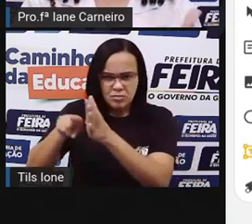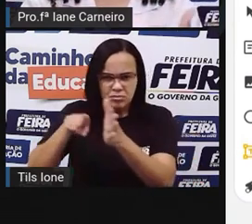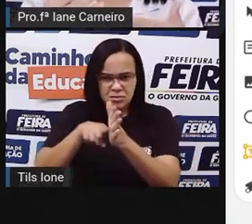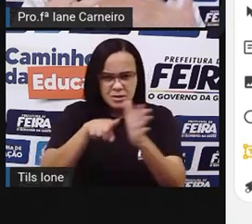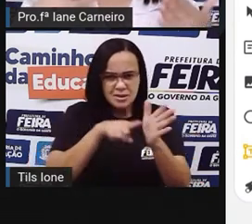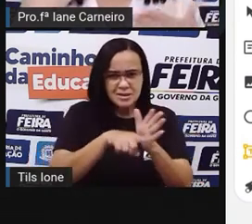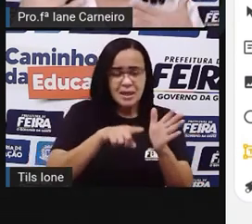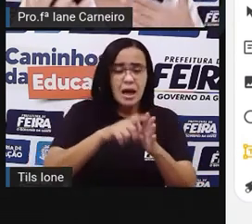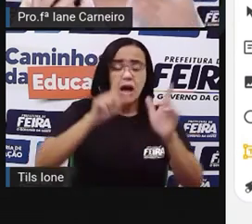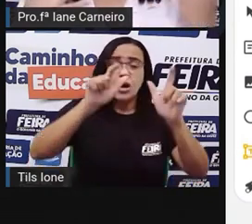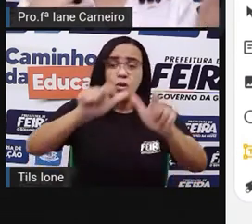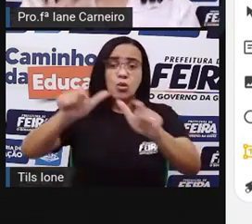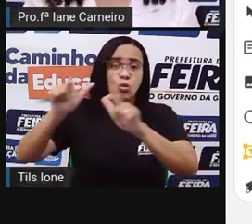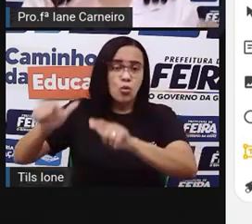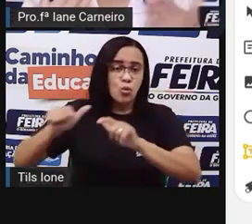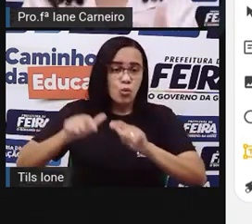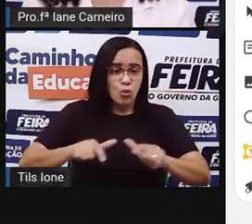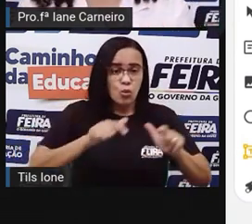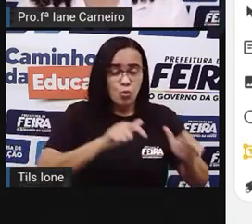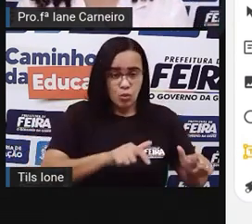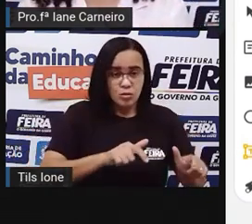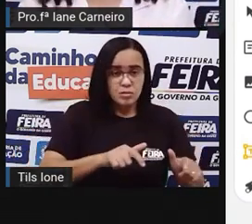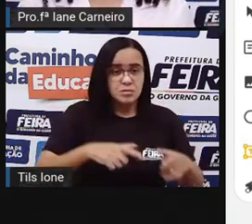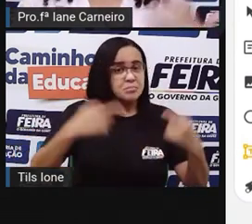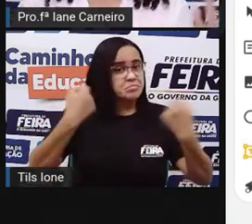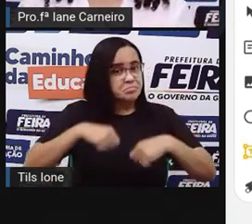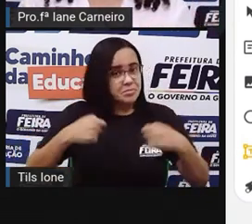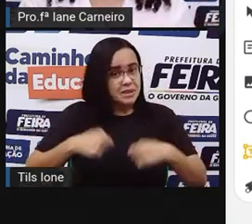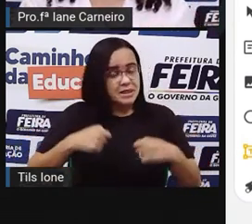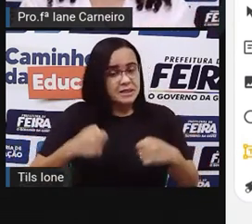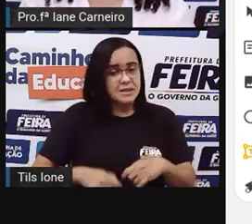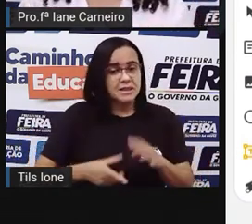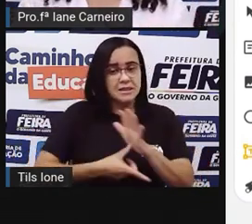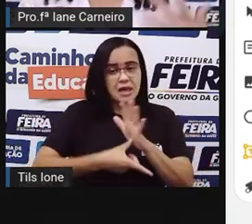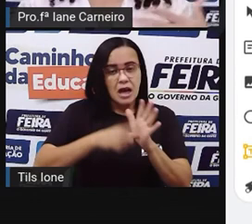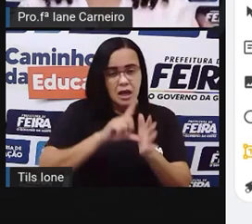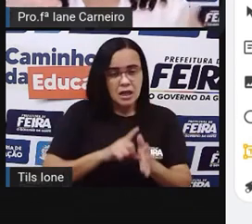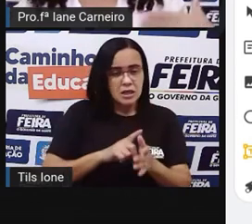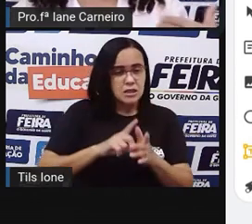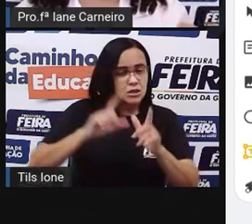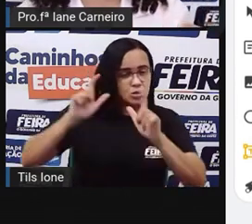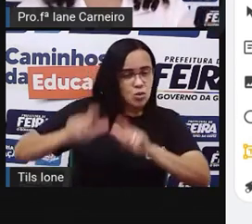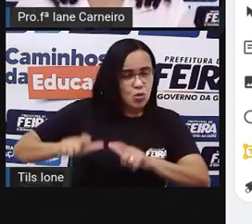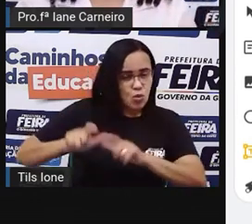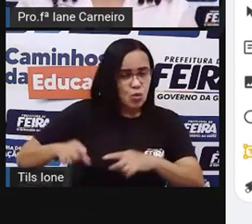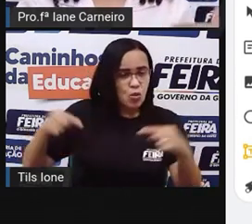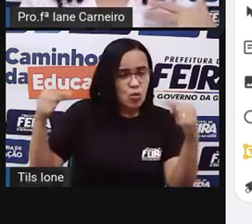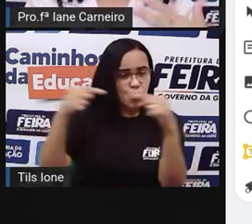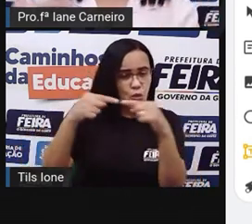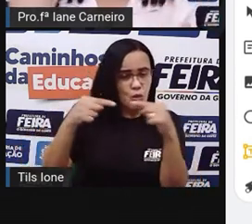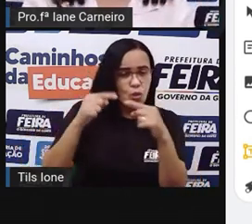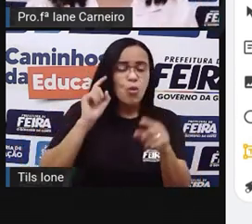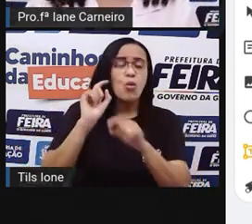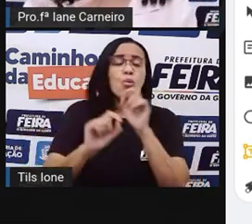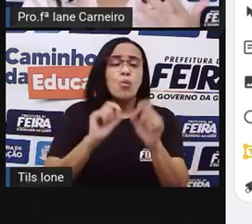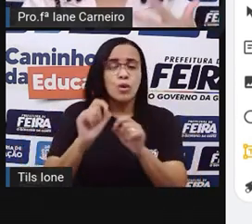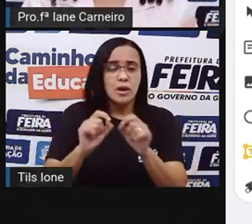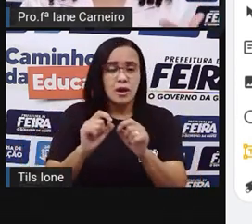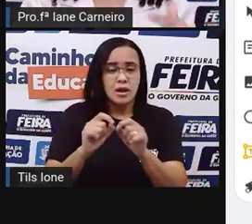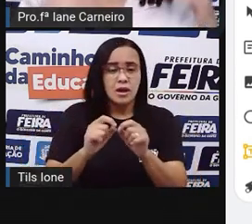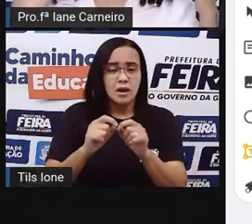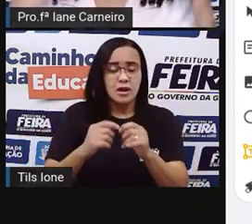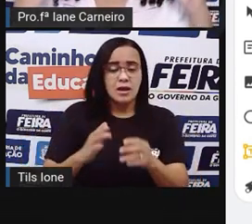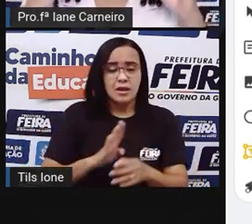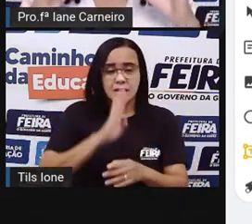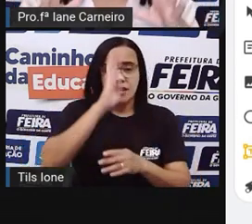precisar sempre dar um ponto de referência. Então, não adianta só perguntar quem está na frente, né? Quem está no fundo, quem está